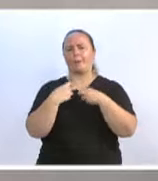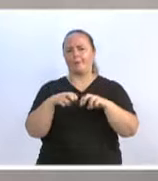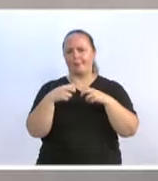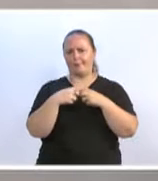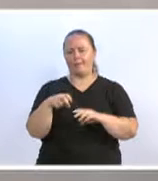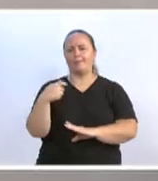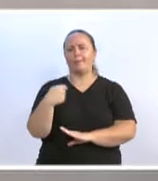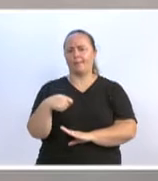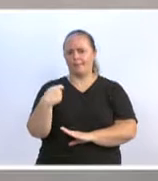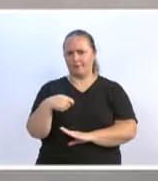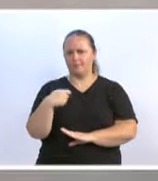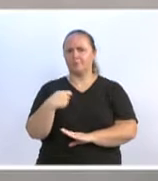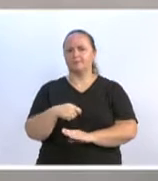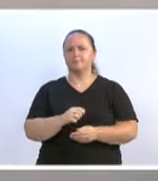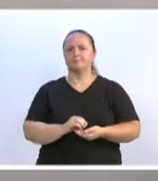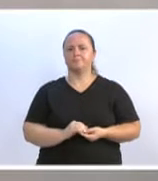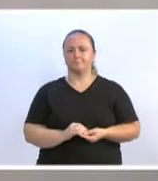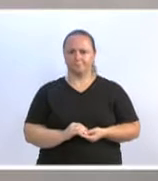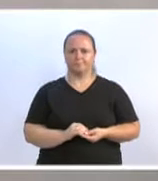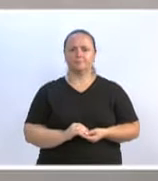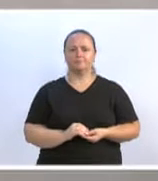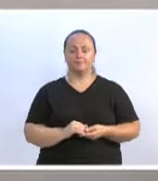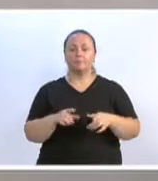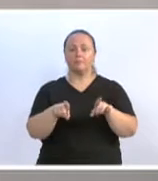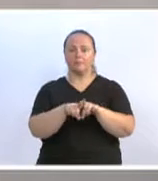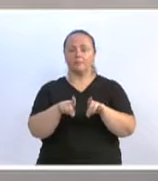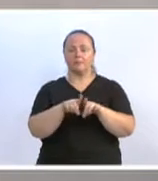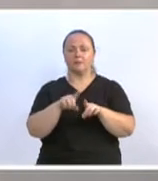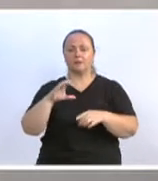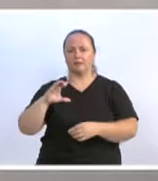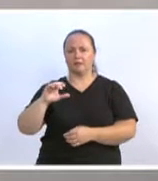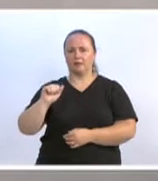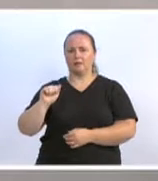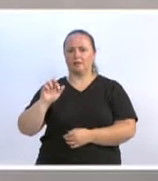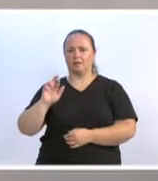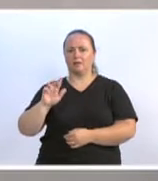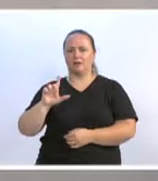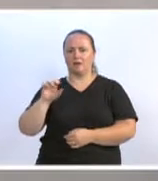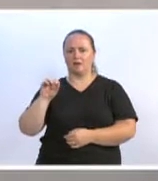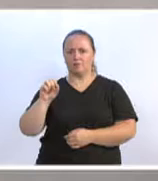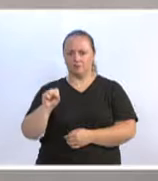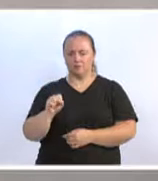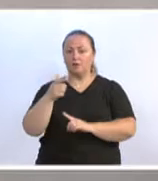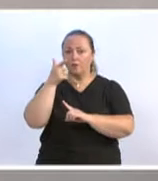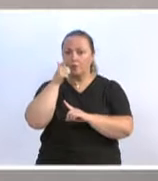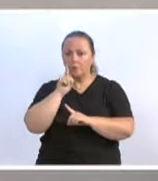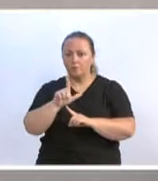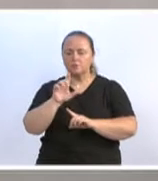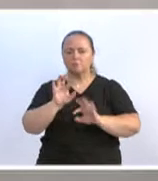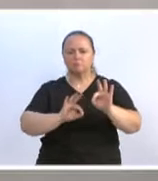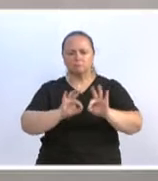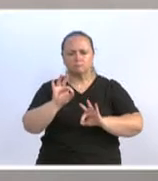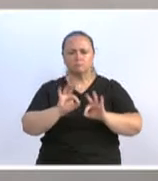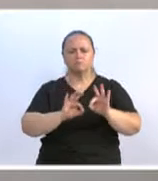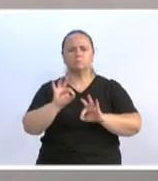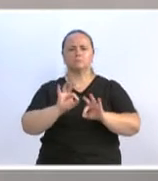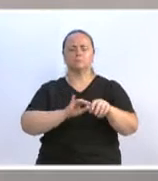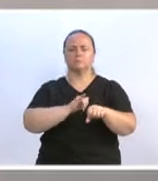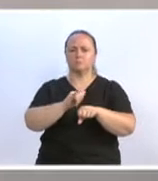volto a dizer, na presidência do amigo Carlos Lange, conseguiu construir uma alternativa